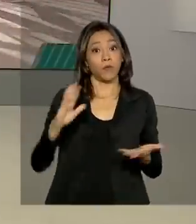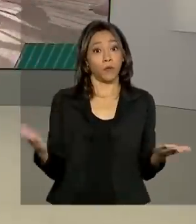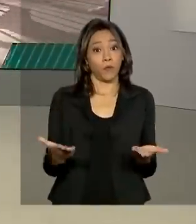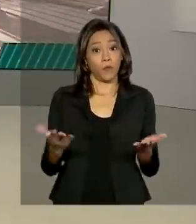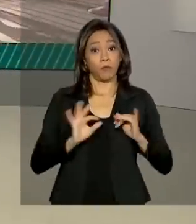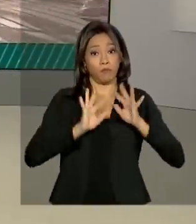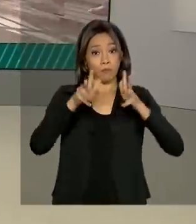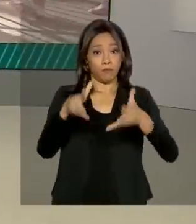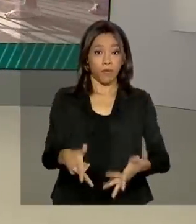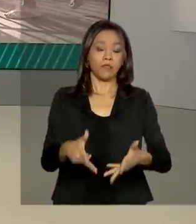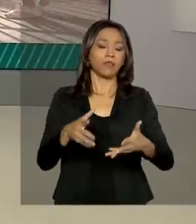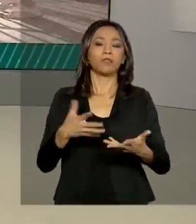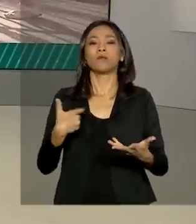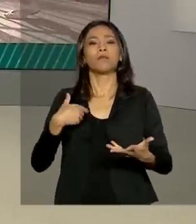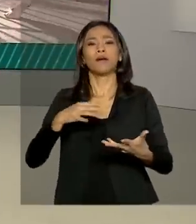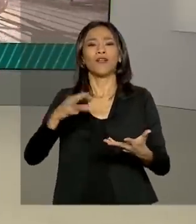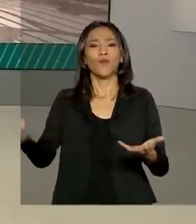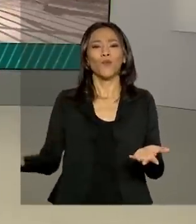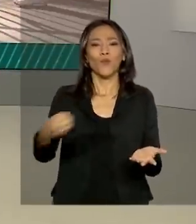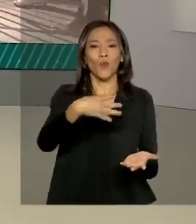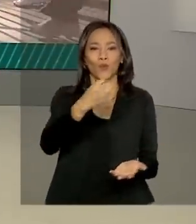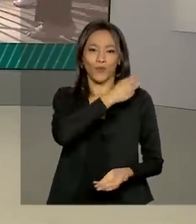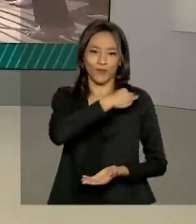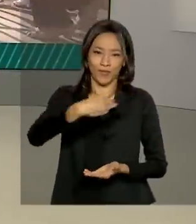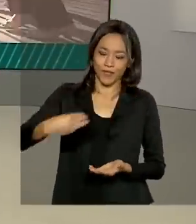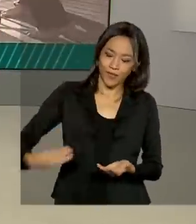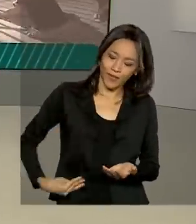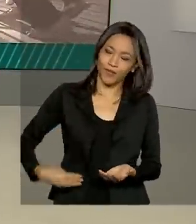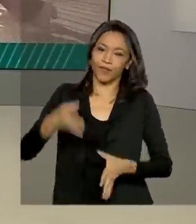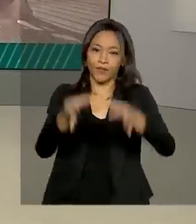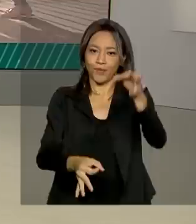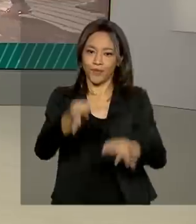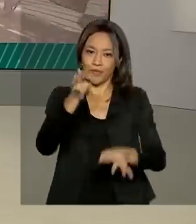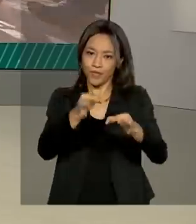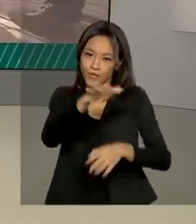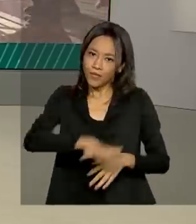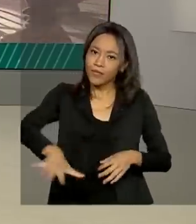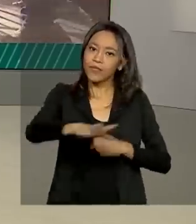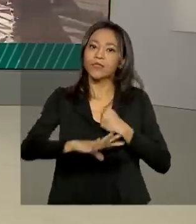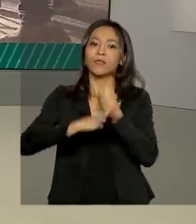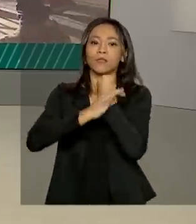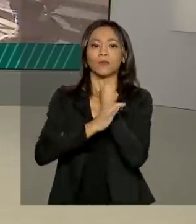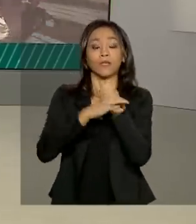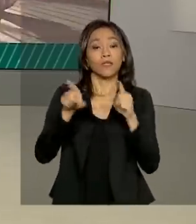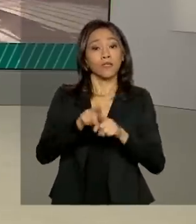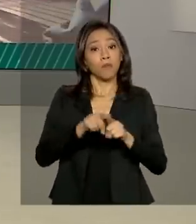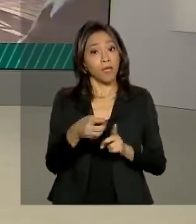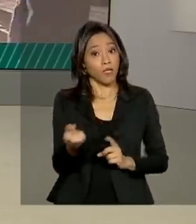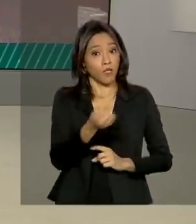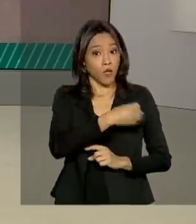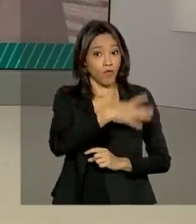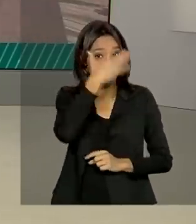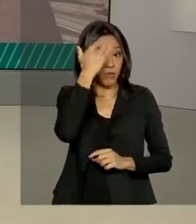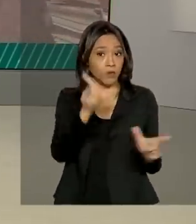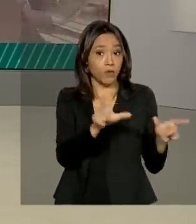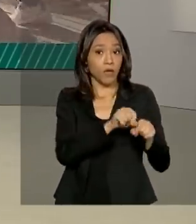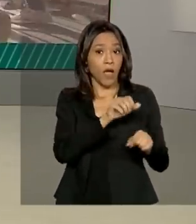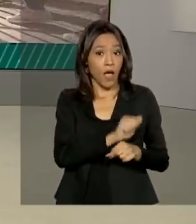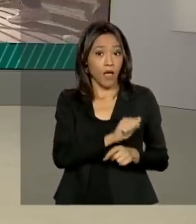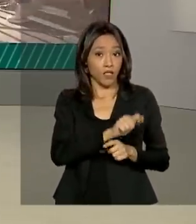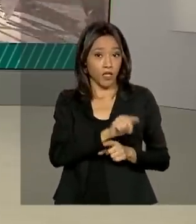da cerimônia de posse do novo ministro da Justiça e Segurança Pública e também dos novos titulares da AGU e da Polícia Federal.